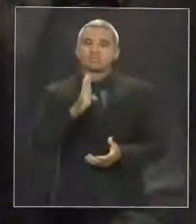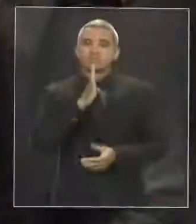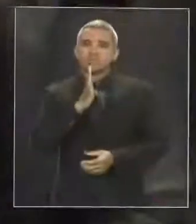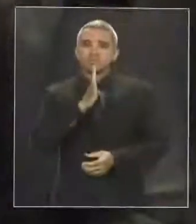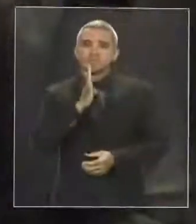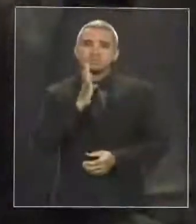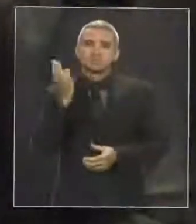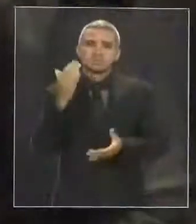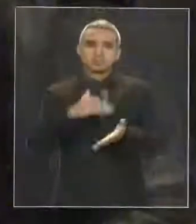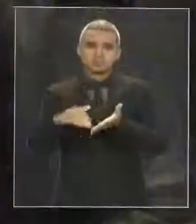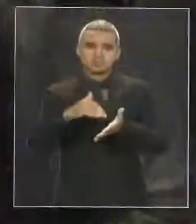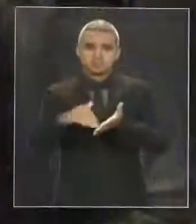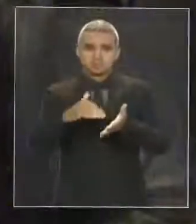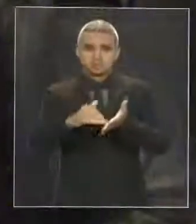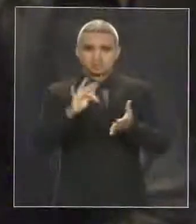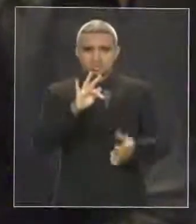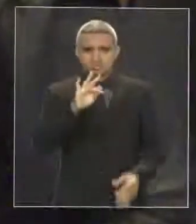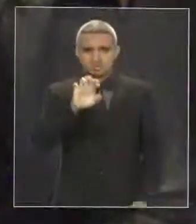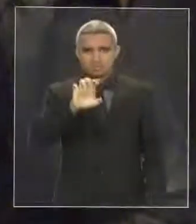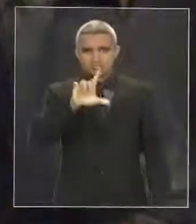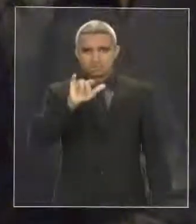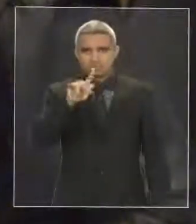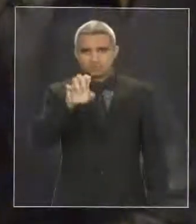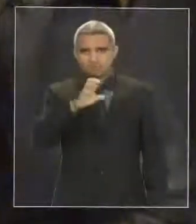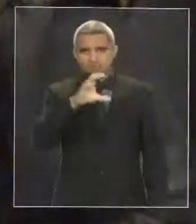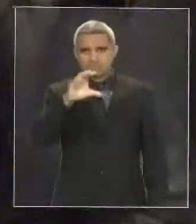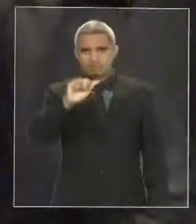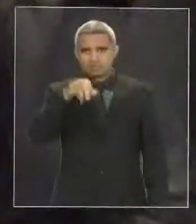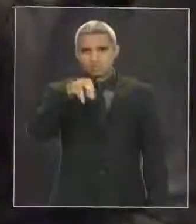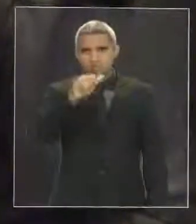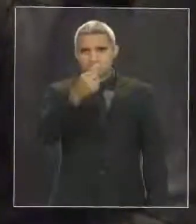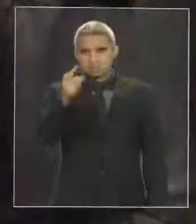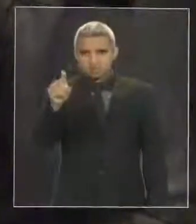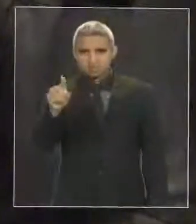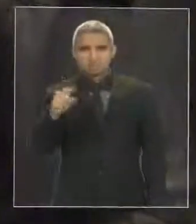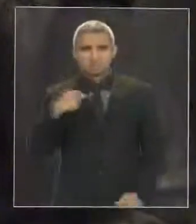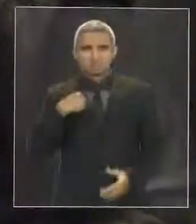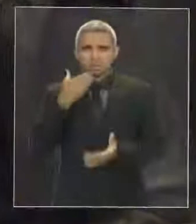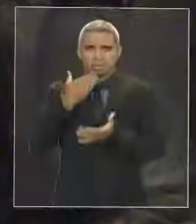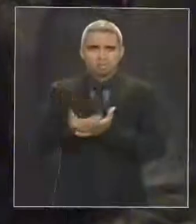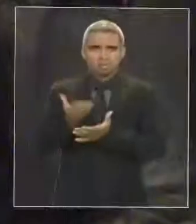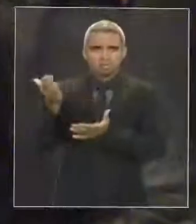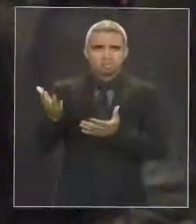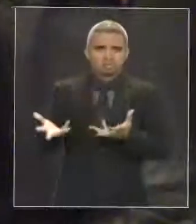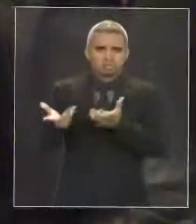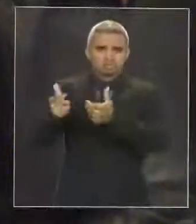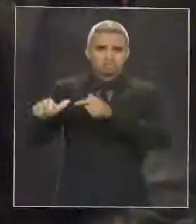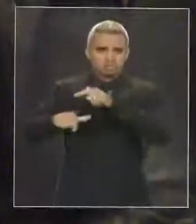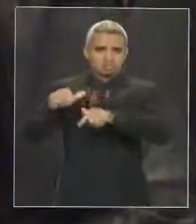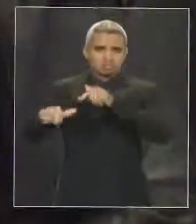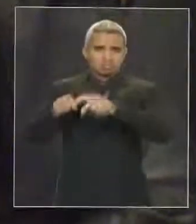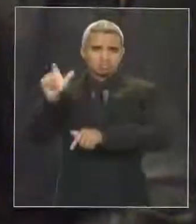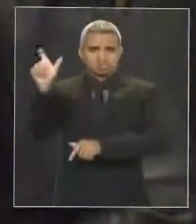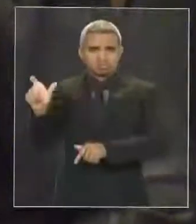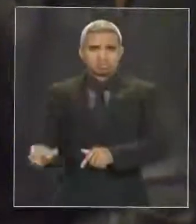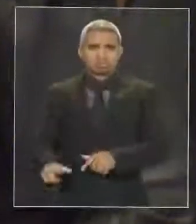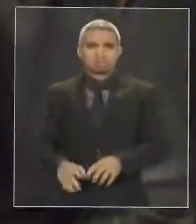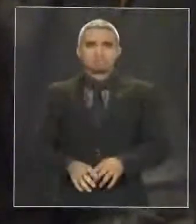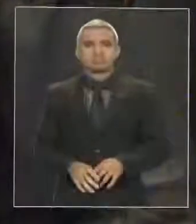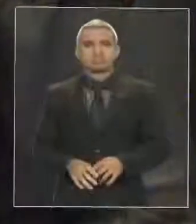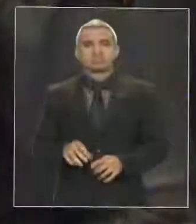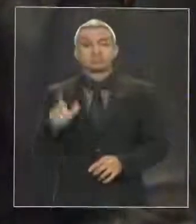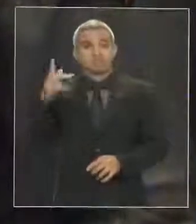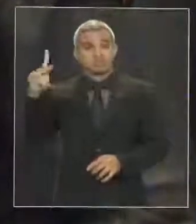uma grande admiração pelo trabalho dele. Tudo que ele se propôs fazer na